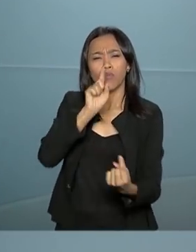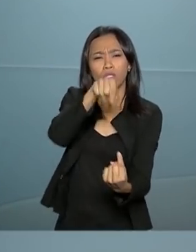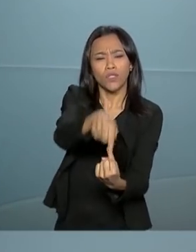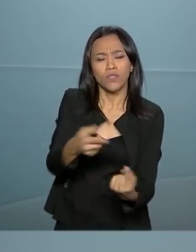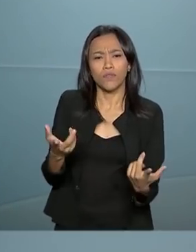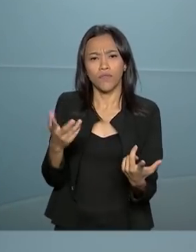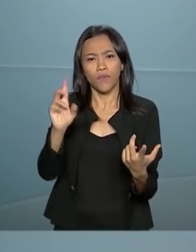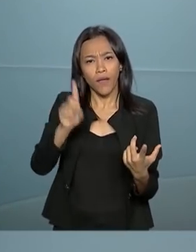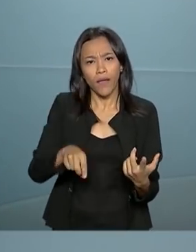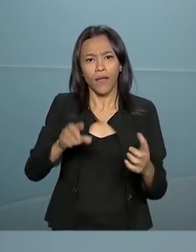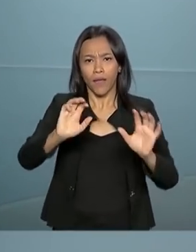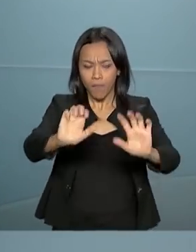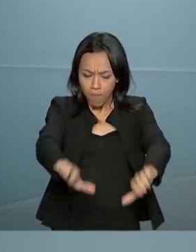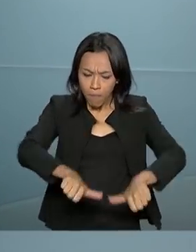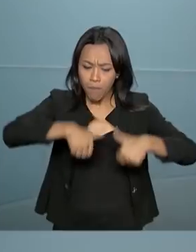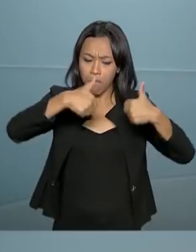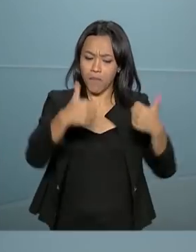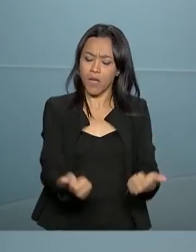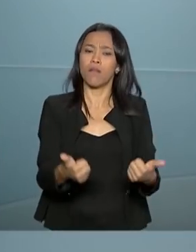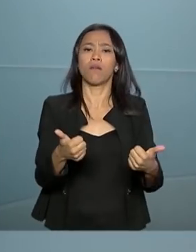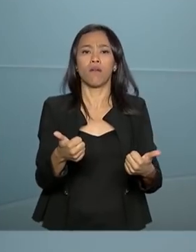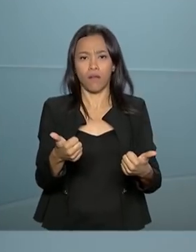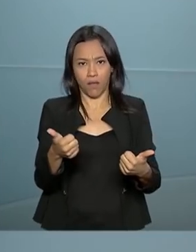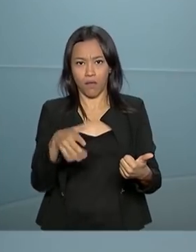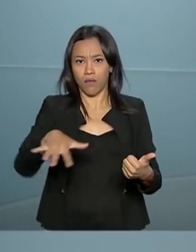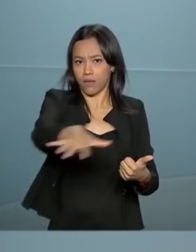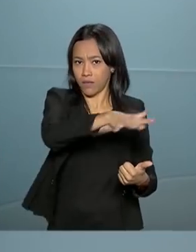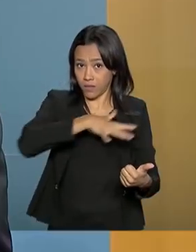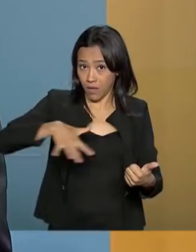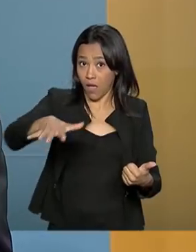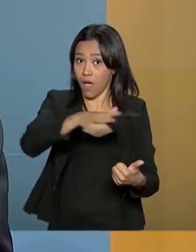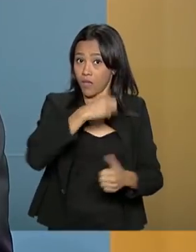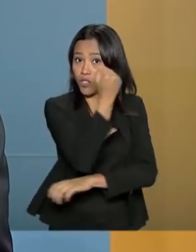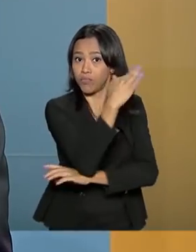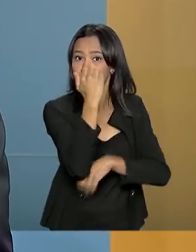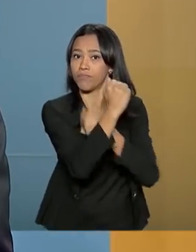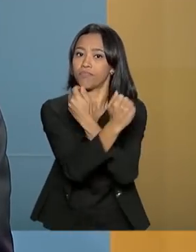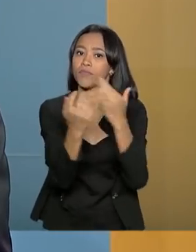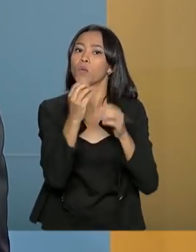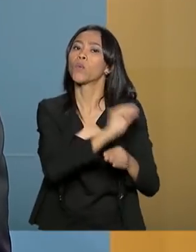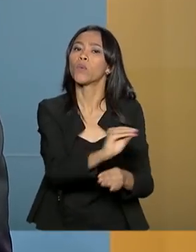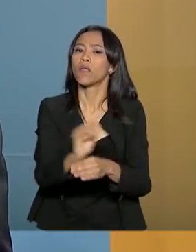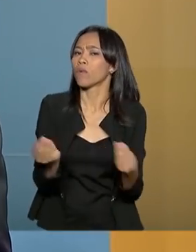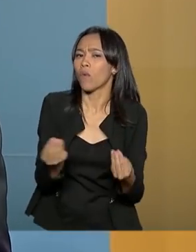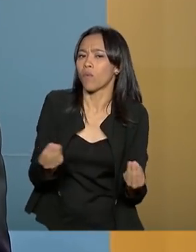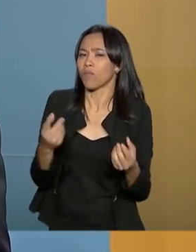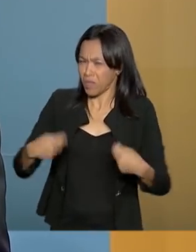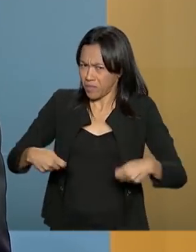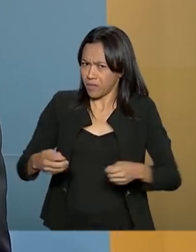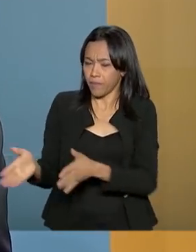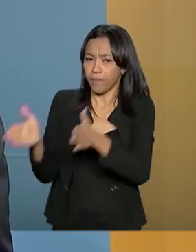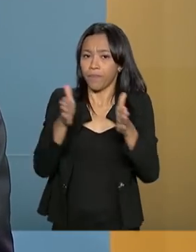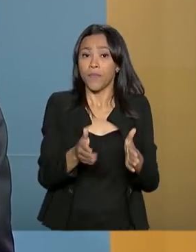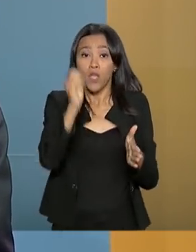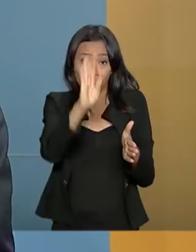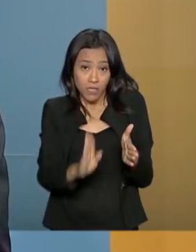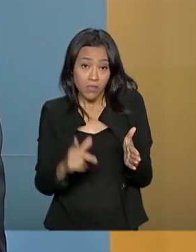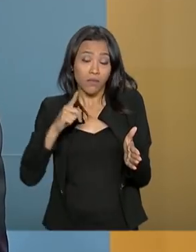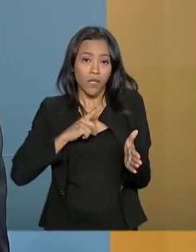recuperação ambiental. Por que esse aprimoramento é necessário? Nós temos no Brasil alguns fatores de degradação,